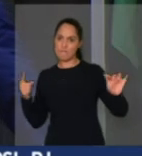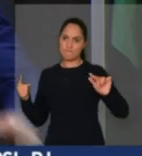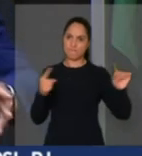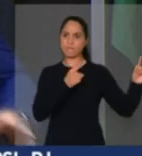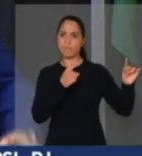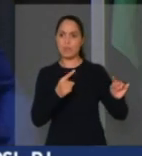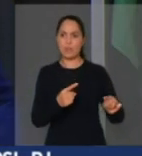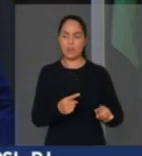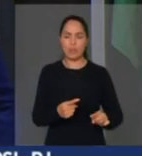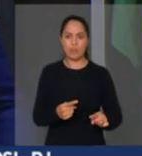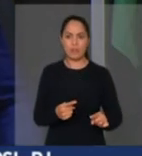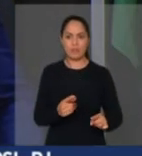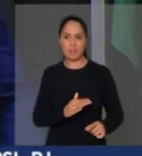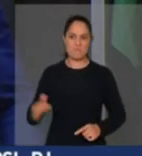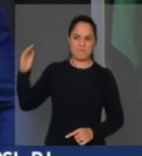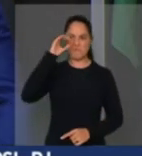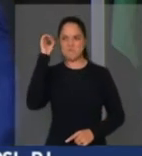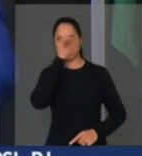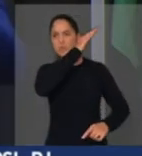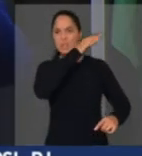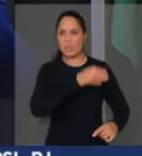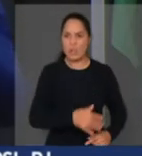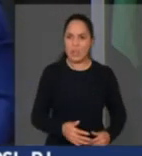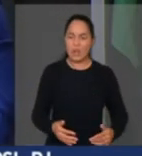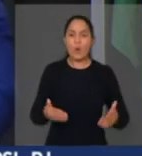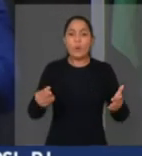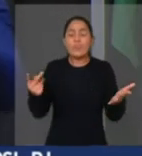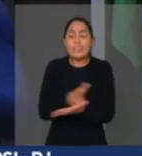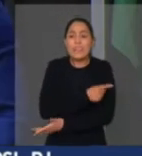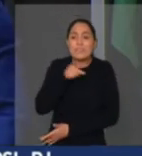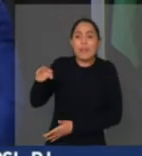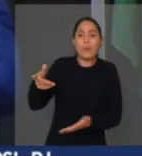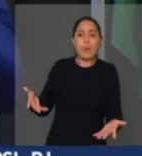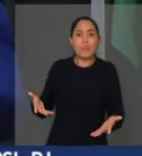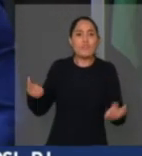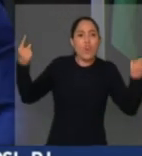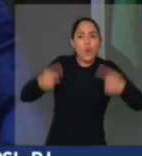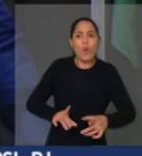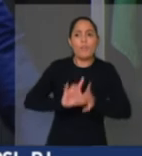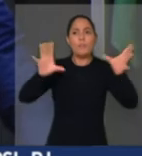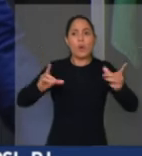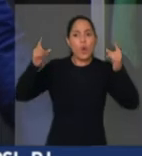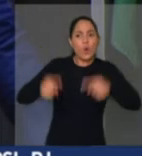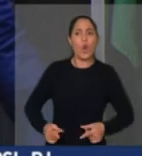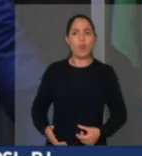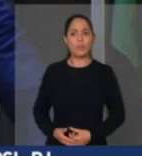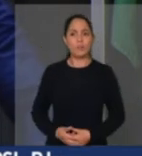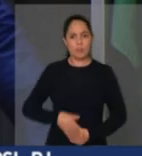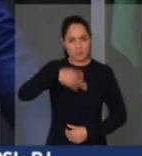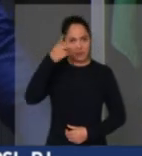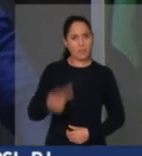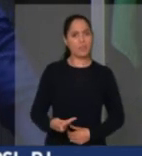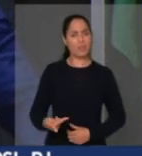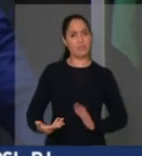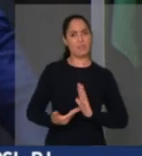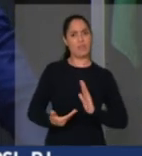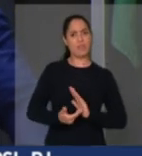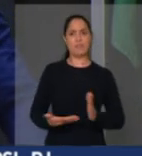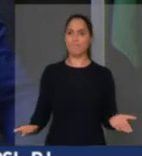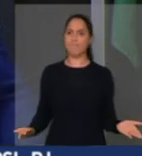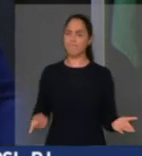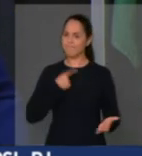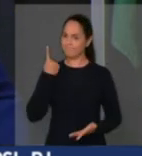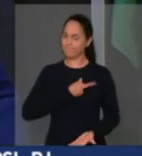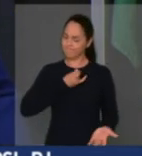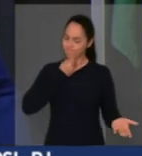O que fizeram com ele foi um verdadeiro atentado a democracia e essa casa. E essa casa, infelizmente, se